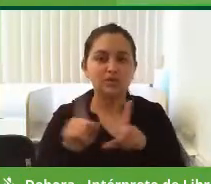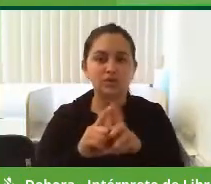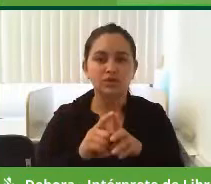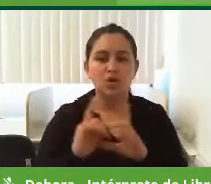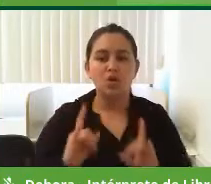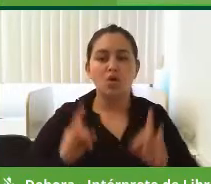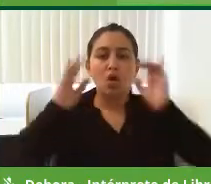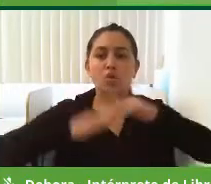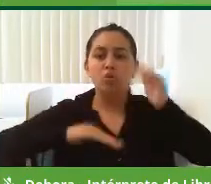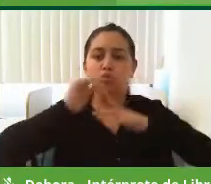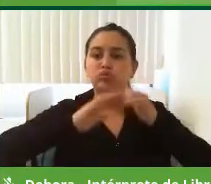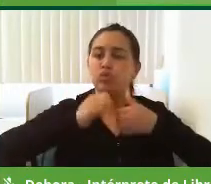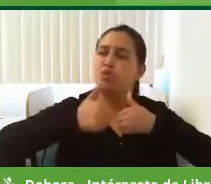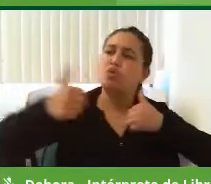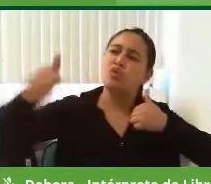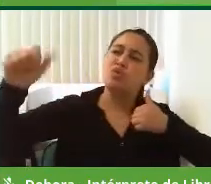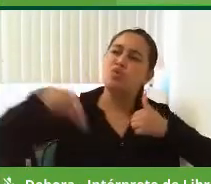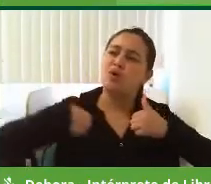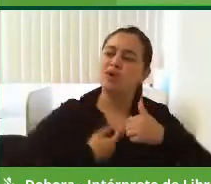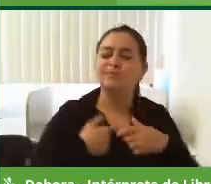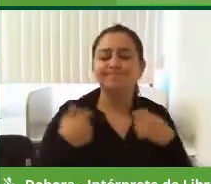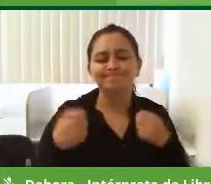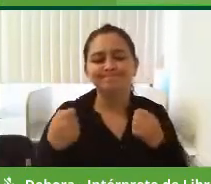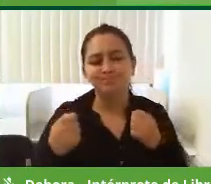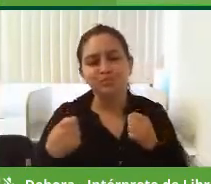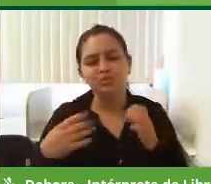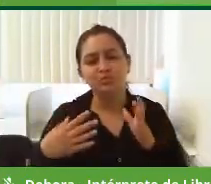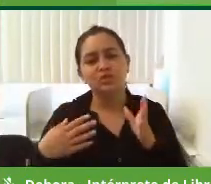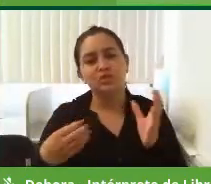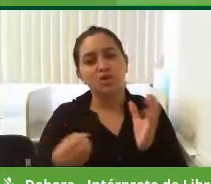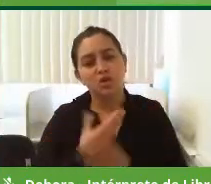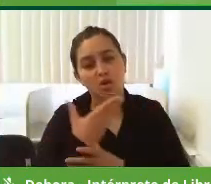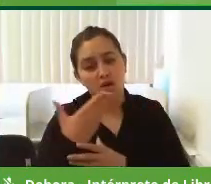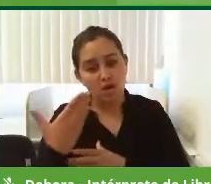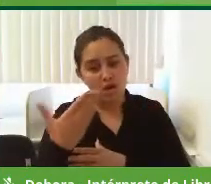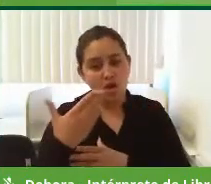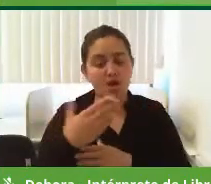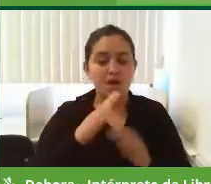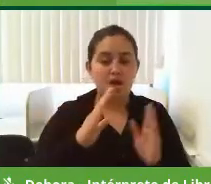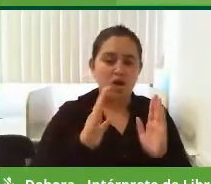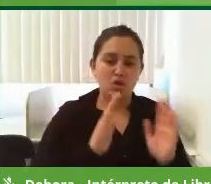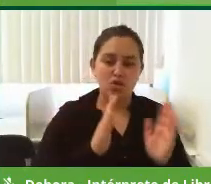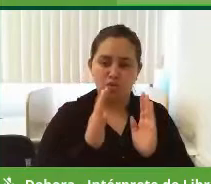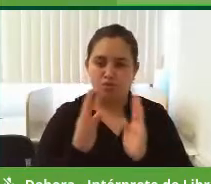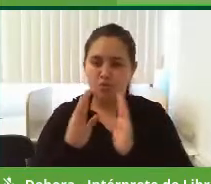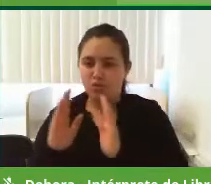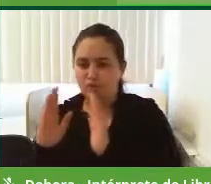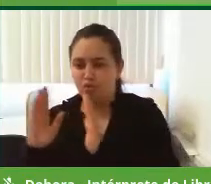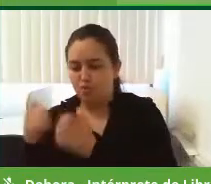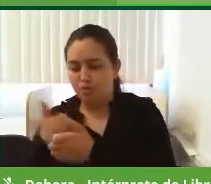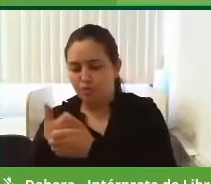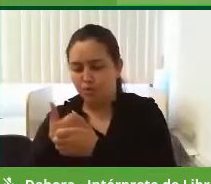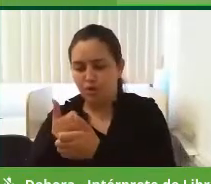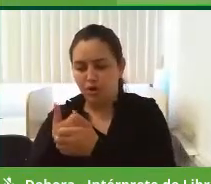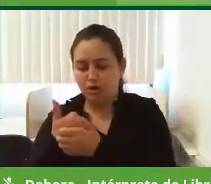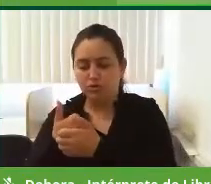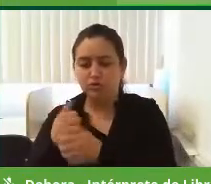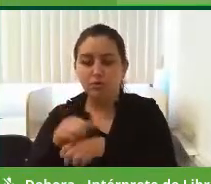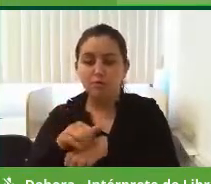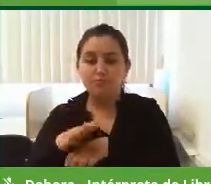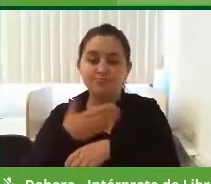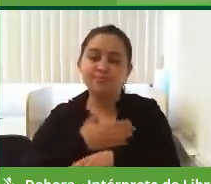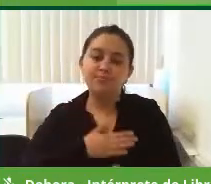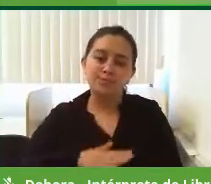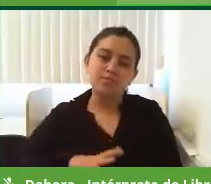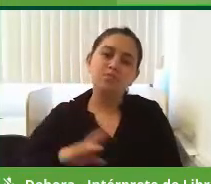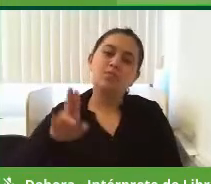do outro, para se locomover. Se nós criar um centro cívico mais próximo um outro, fica mais tranquilo para os